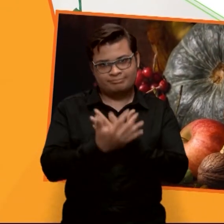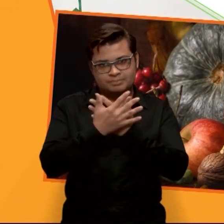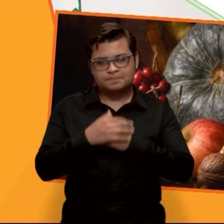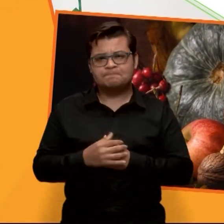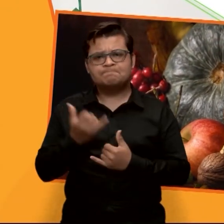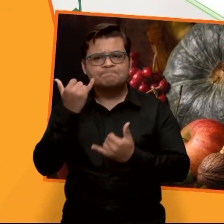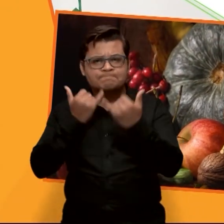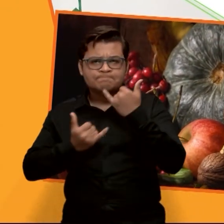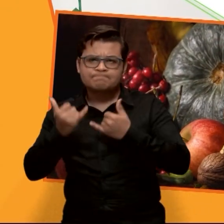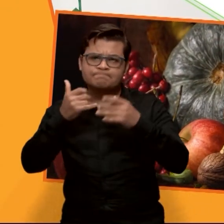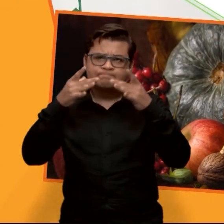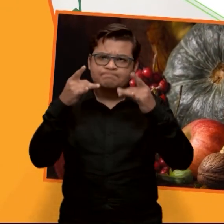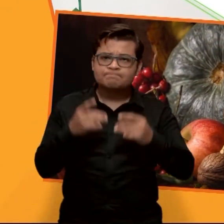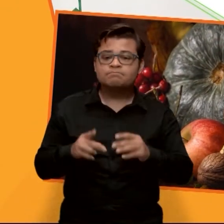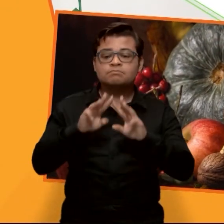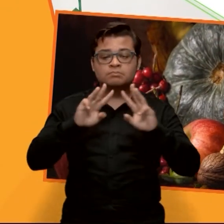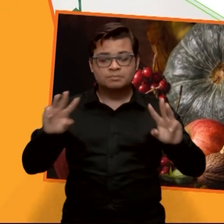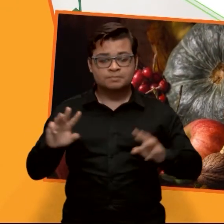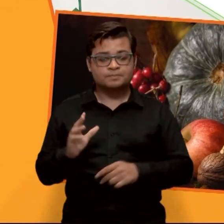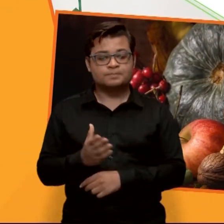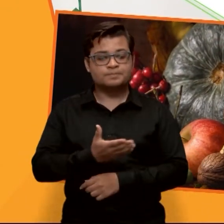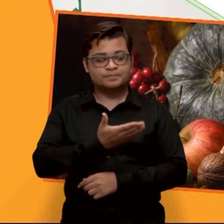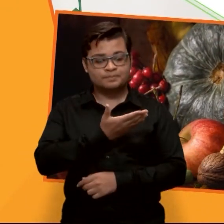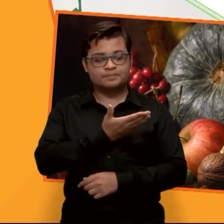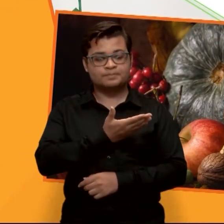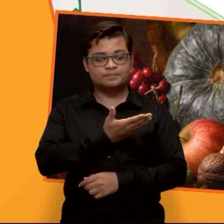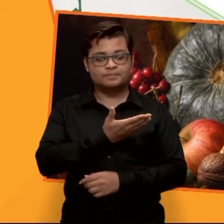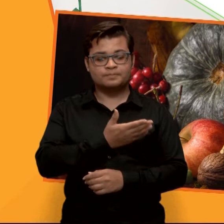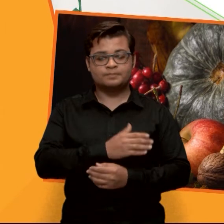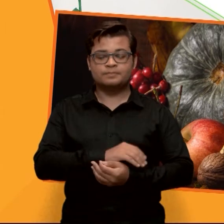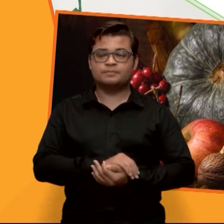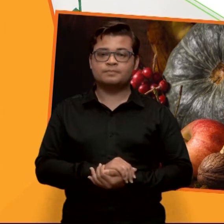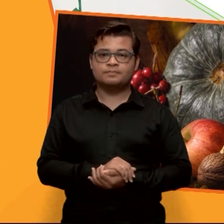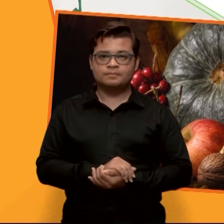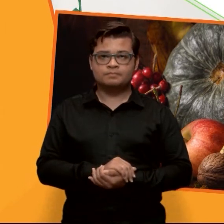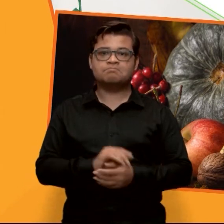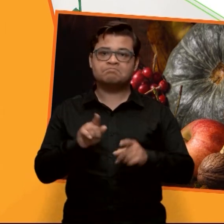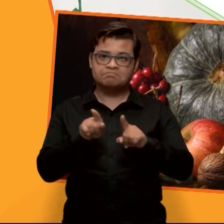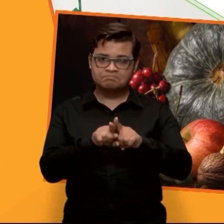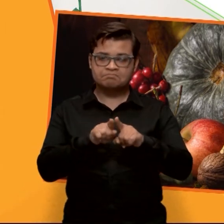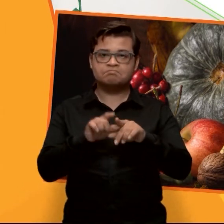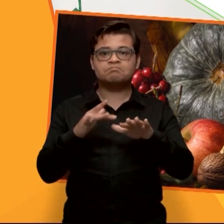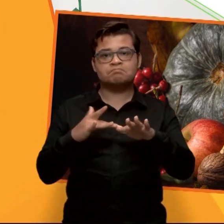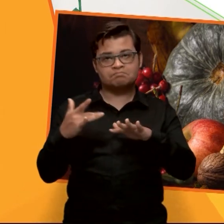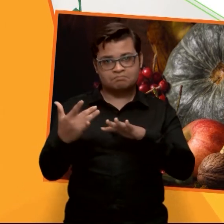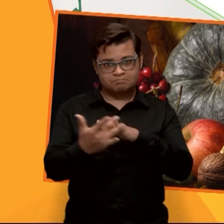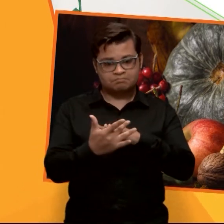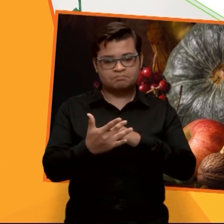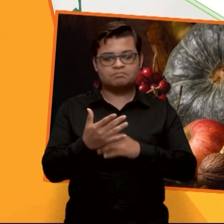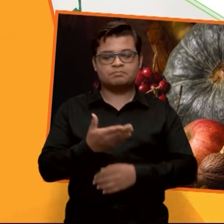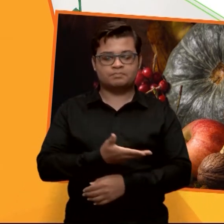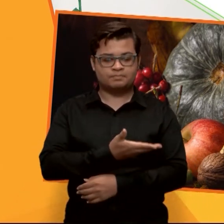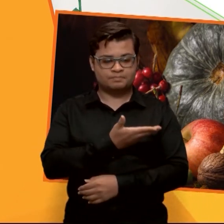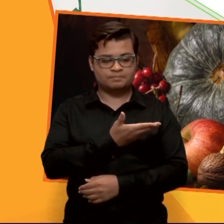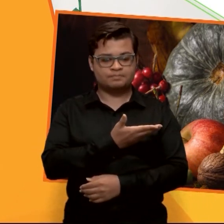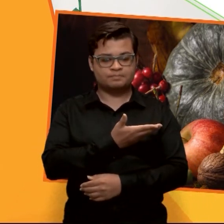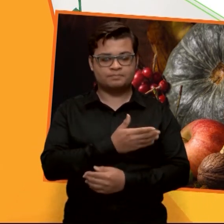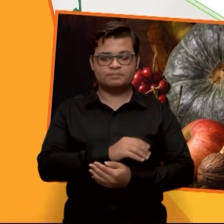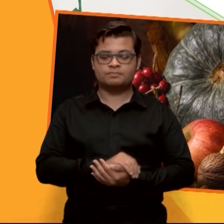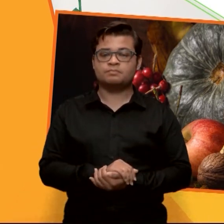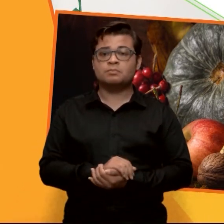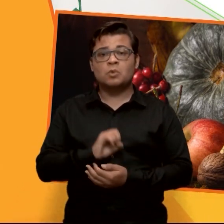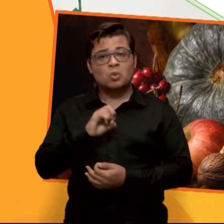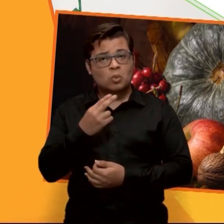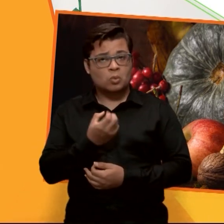informações no site cipal.com, nas redes sociais, arroba Cipal Engenh ou